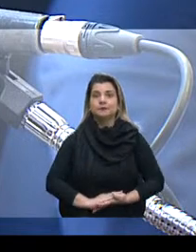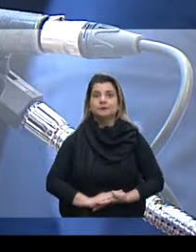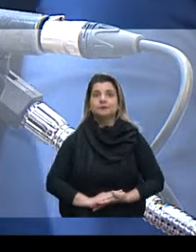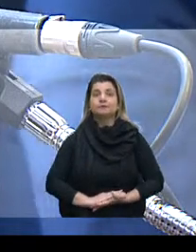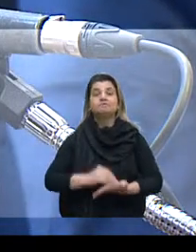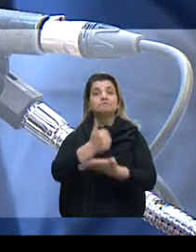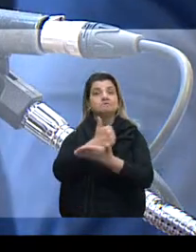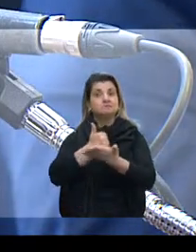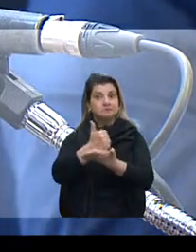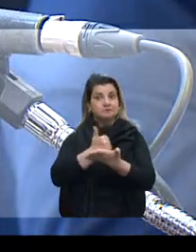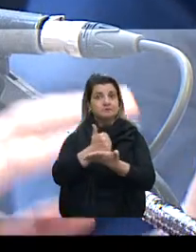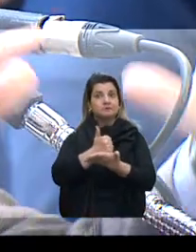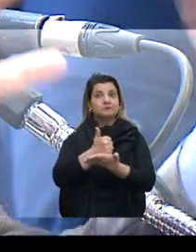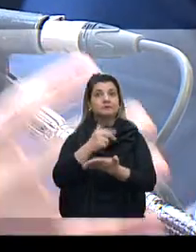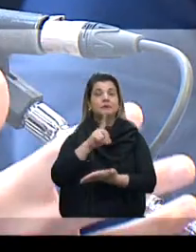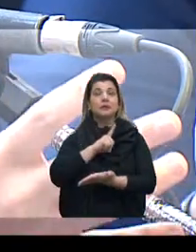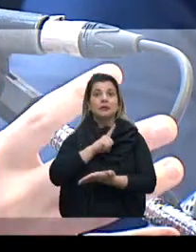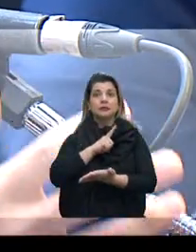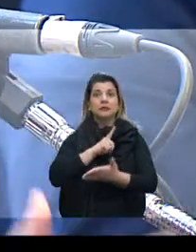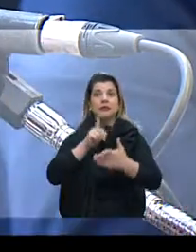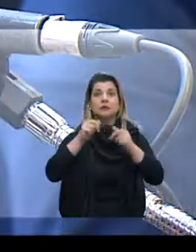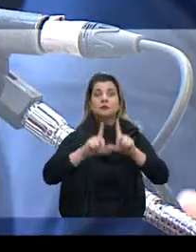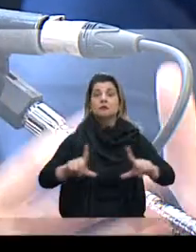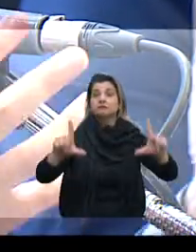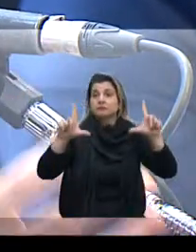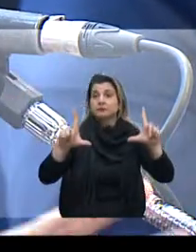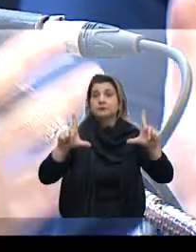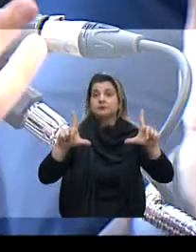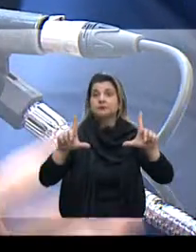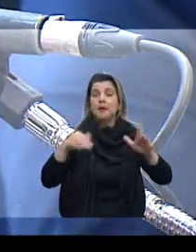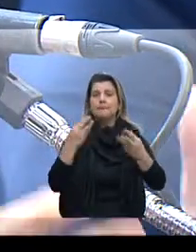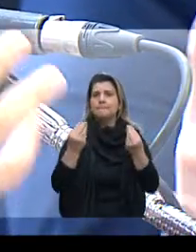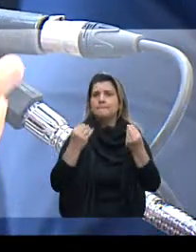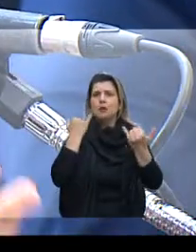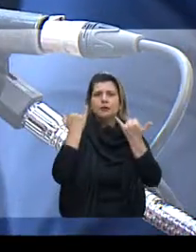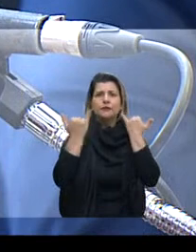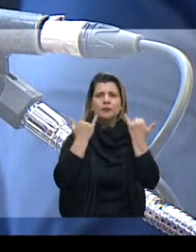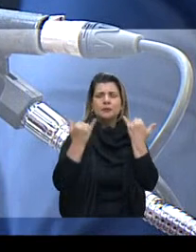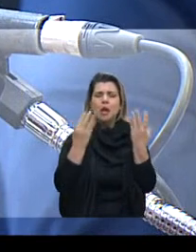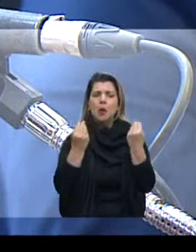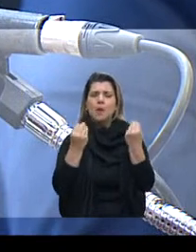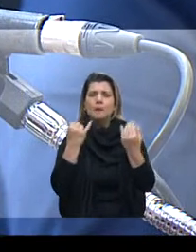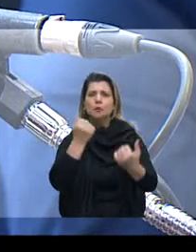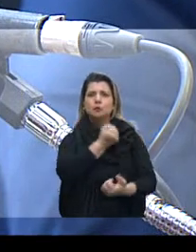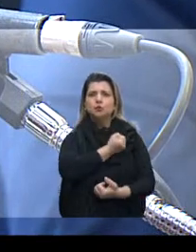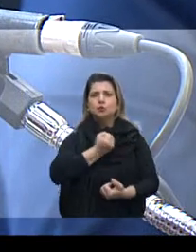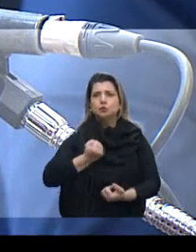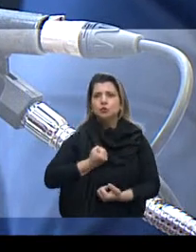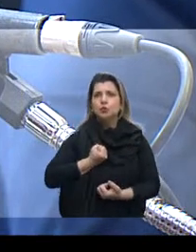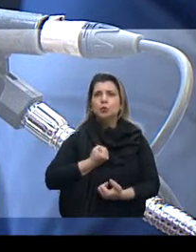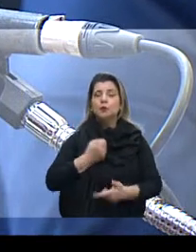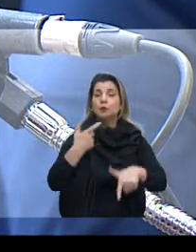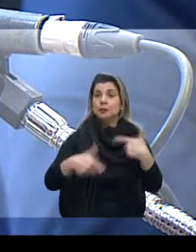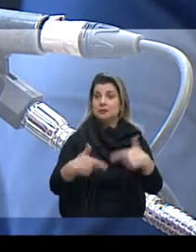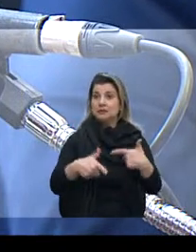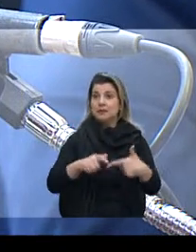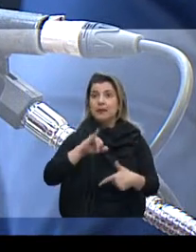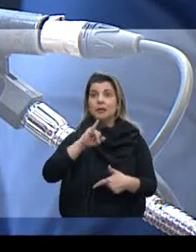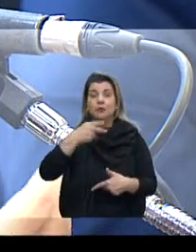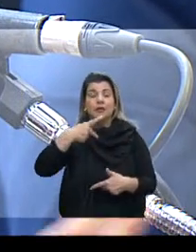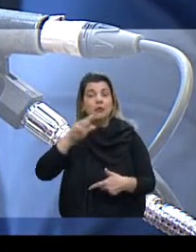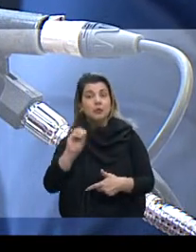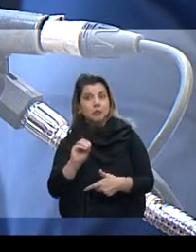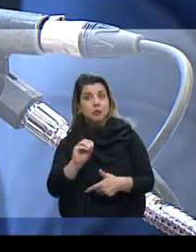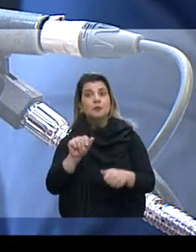Basicamente, nós temos a apresentar em apertada síntese muita informação, muito número, esse trabalho que a Ipo fez